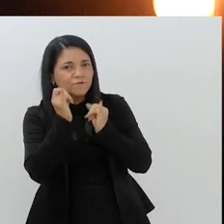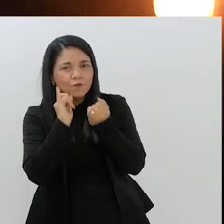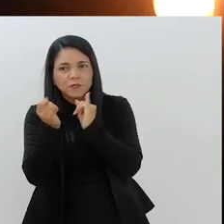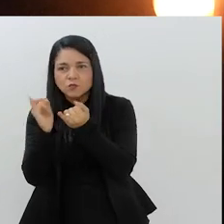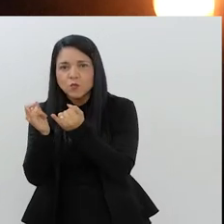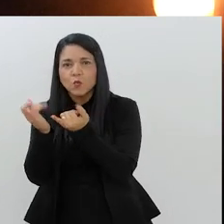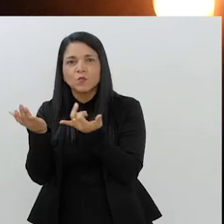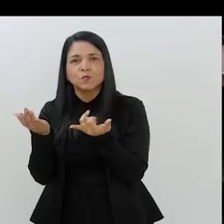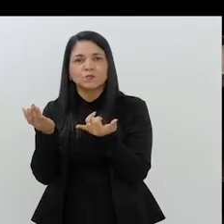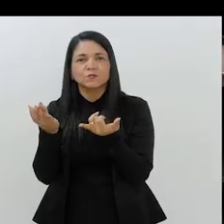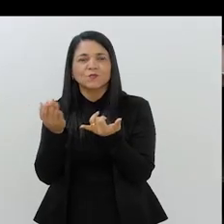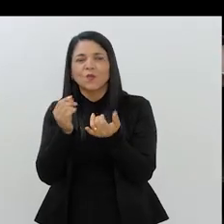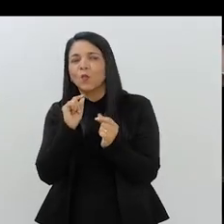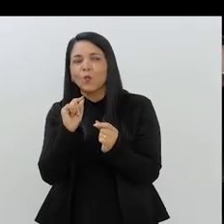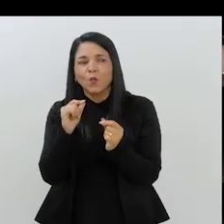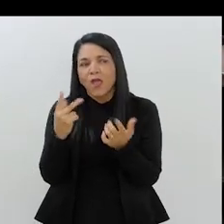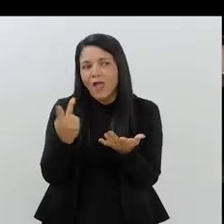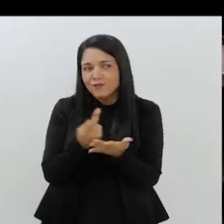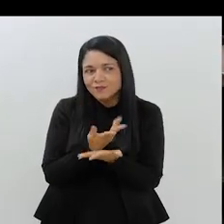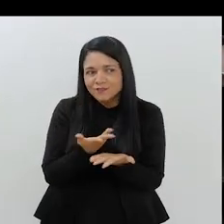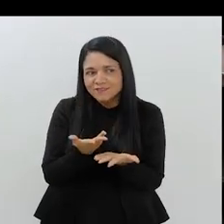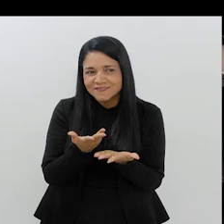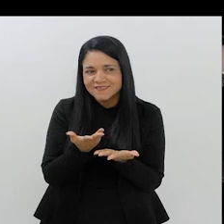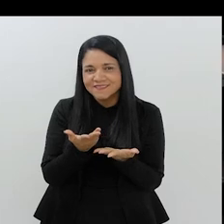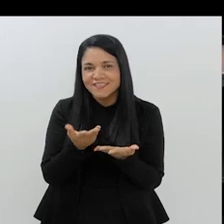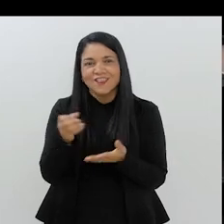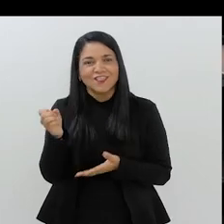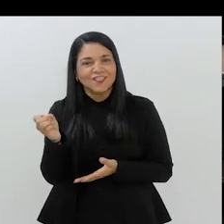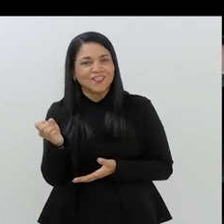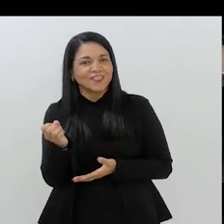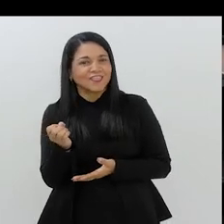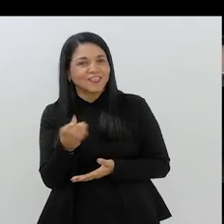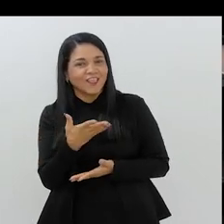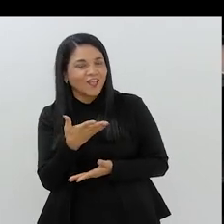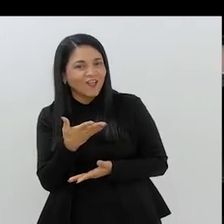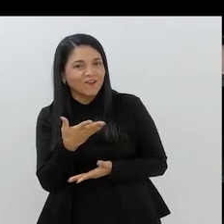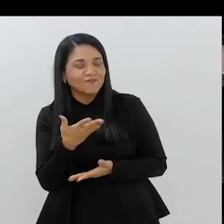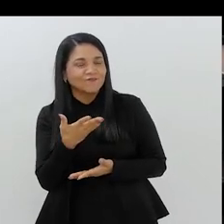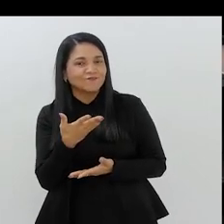nova, muita informação. O que é isso? É uma nova,